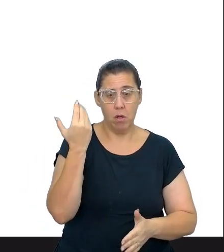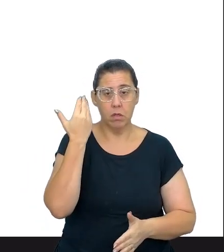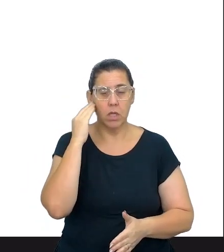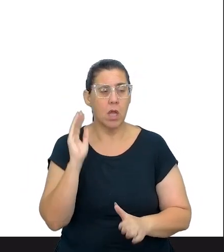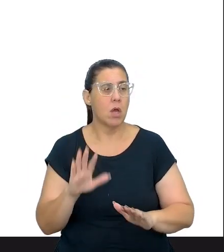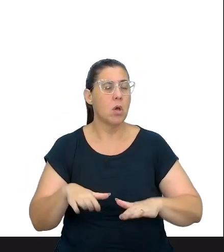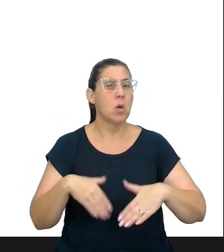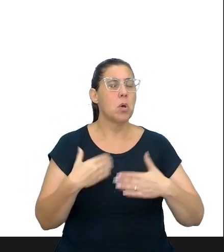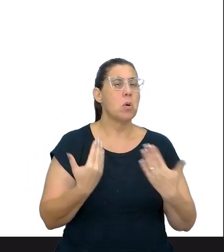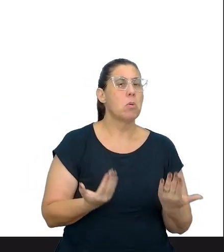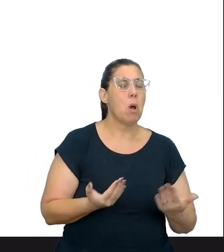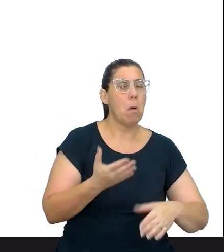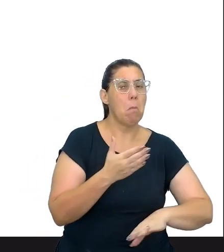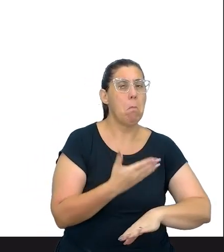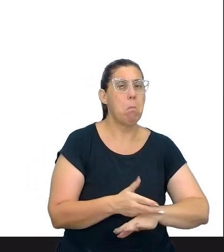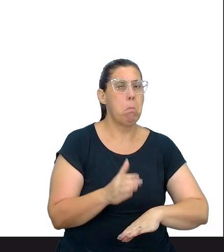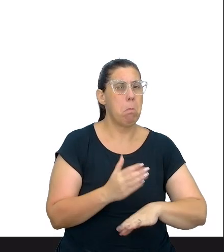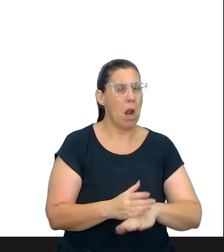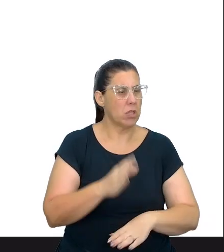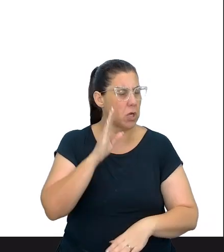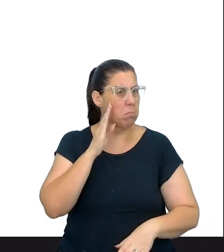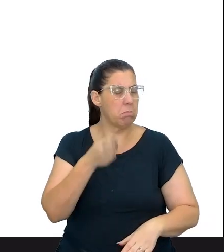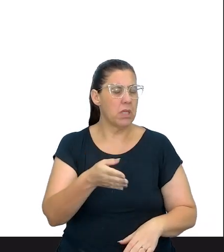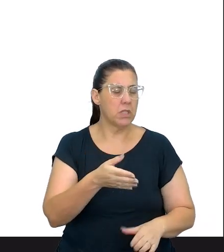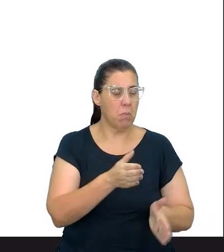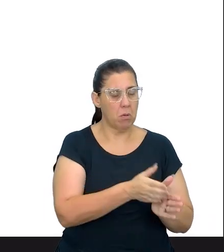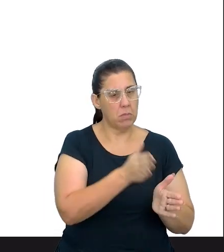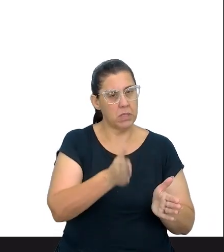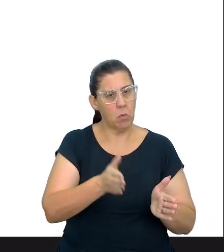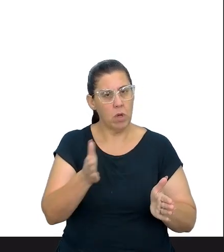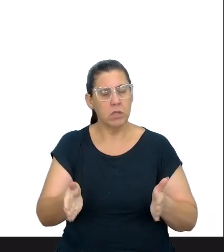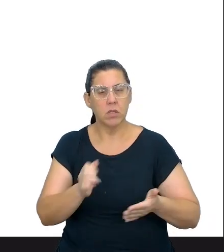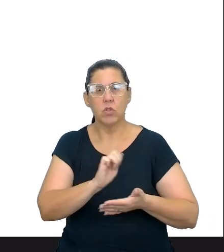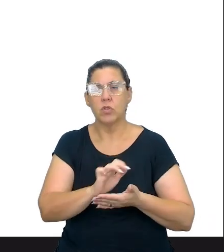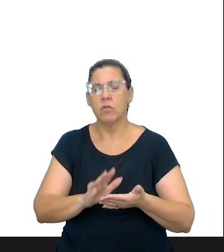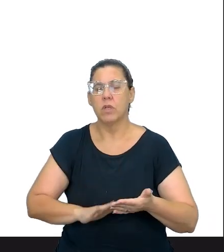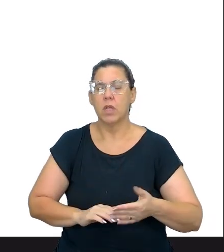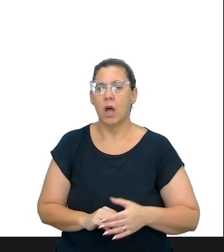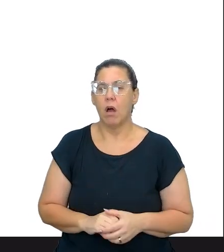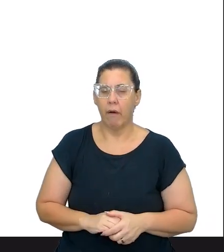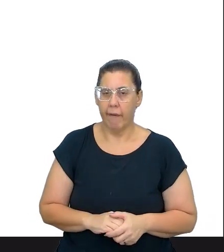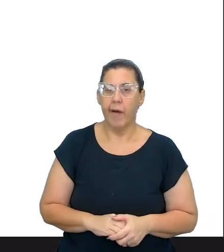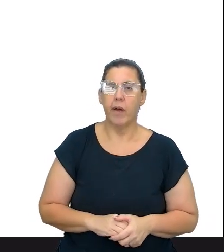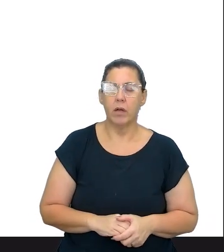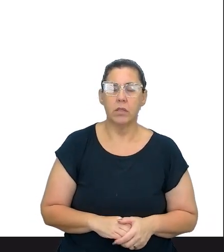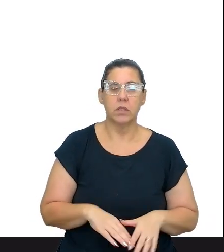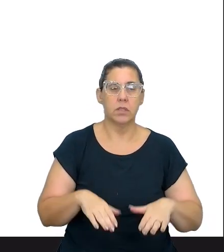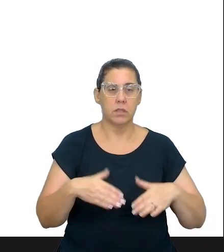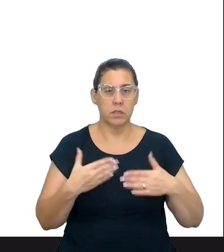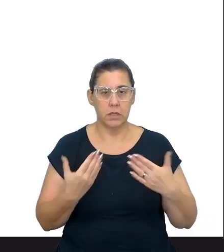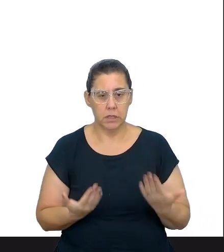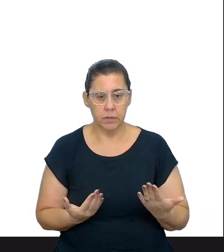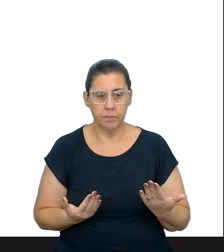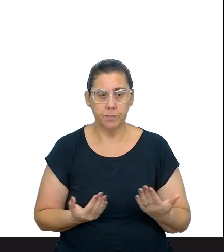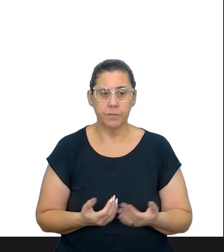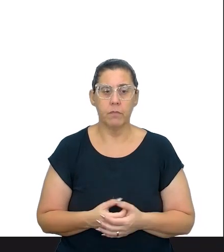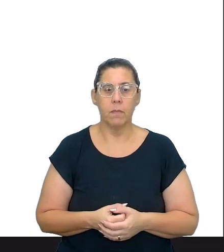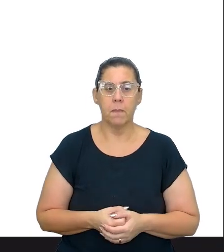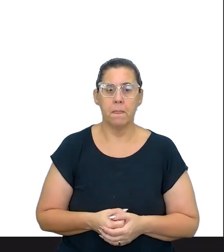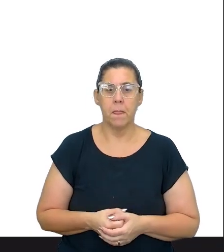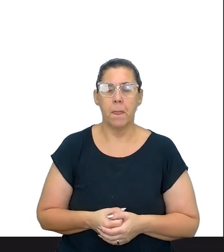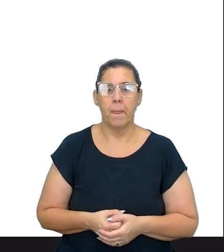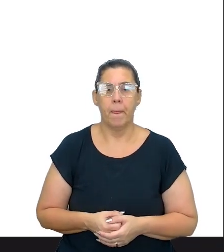habilidade essencial que está proposta ali naquela sequência de atividade. Então, por exemplo, nessa sequência de atividade 2, ele